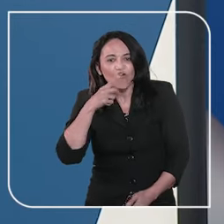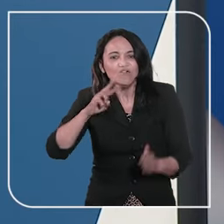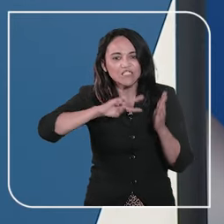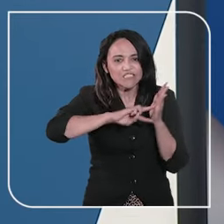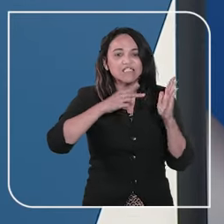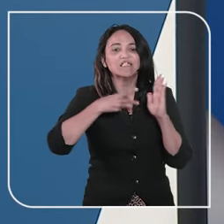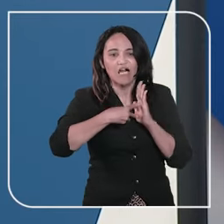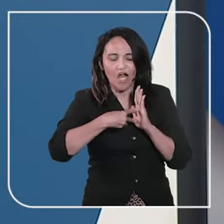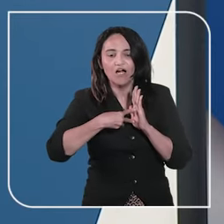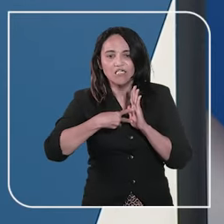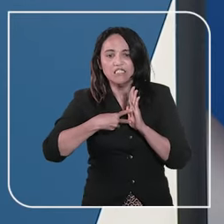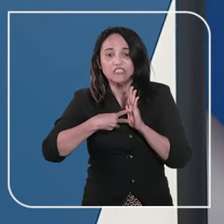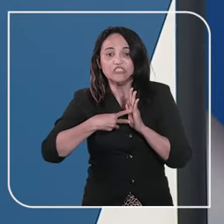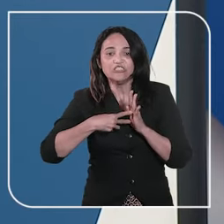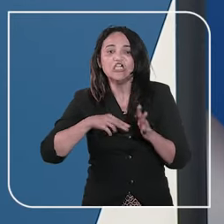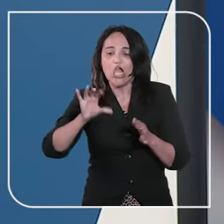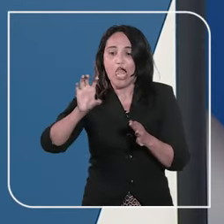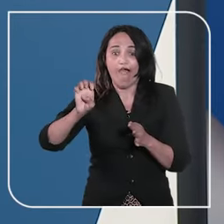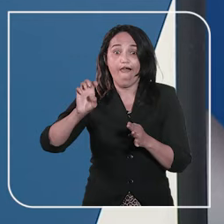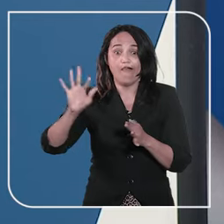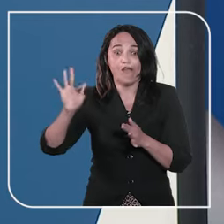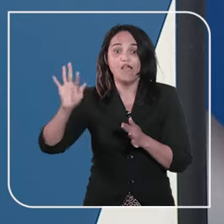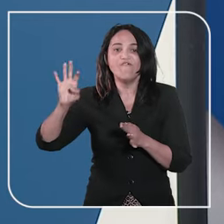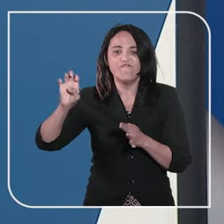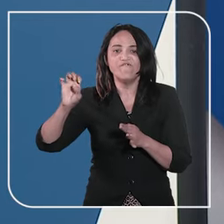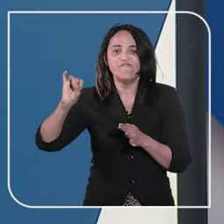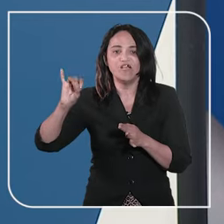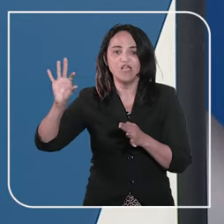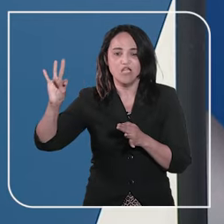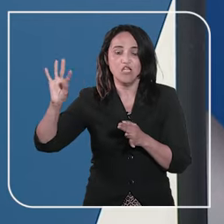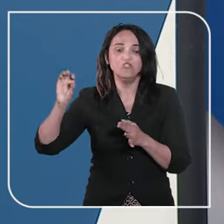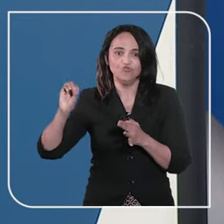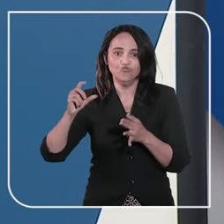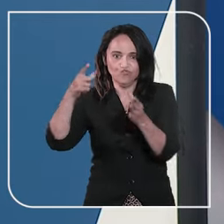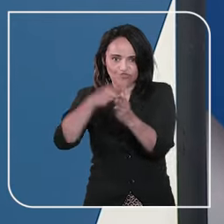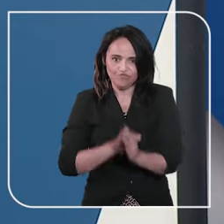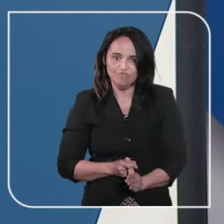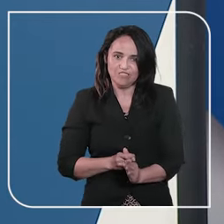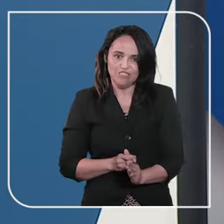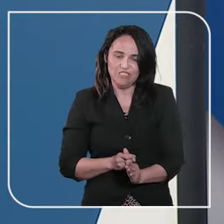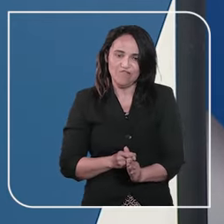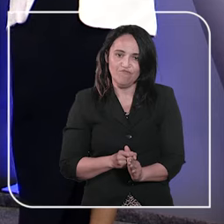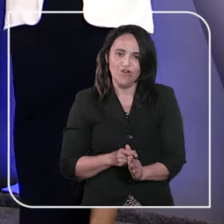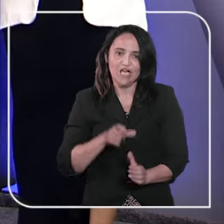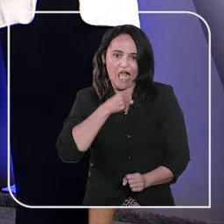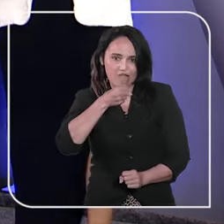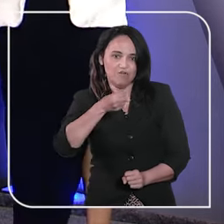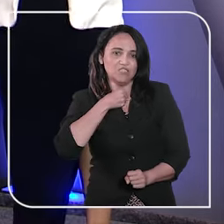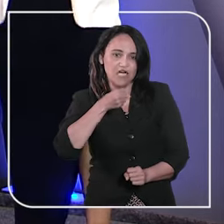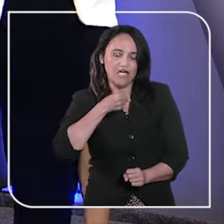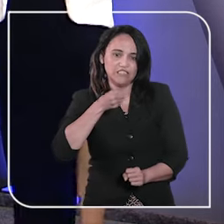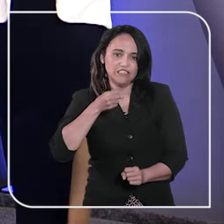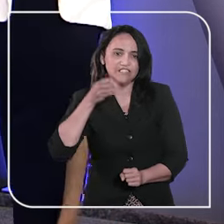significado de efeito suspensivo usado na reportagem que acabamos de assistir? Vou te explicar melhor